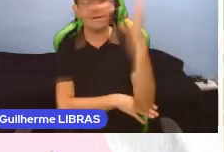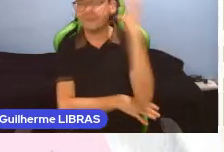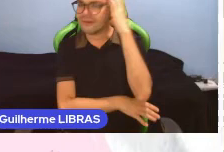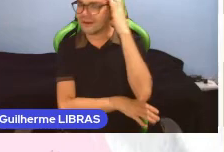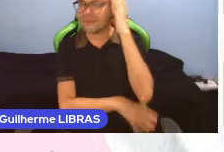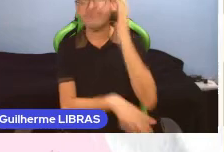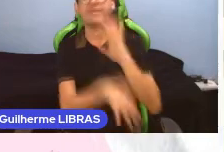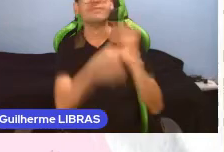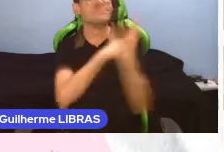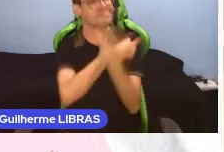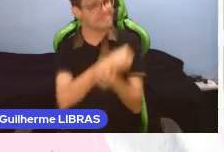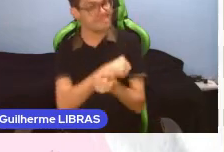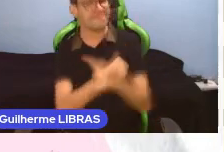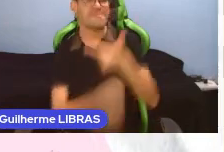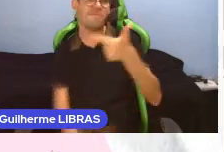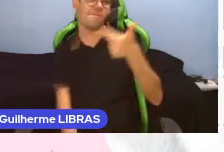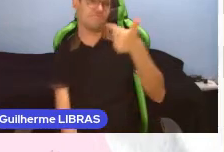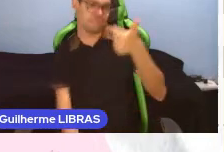-19.